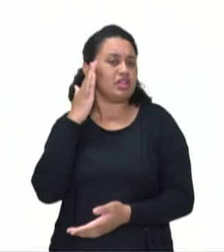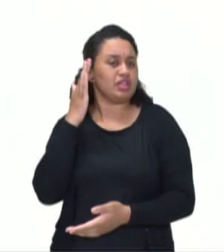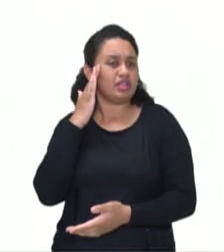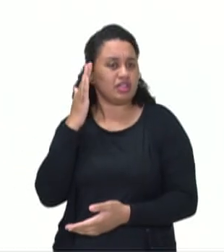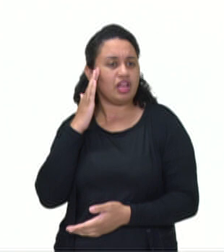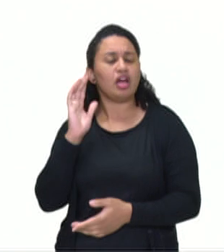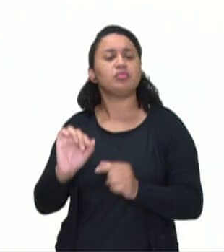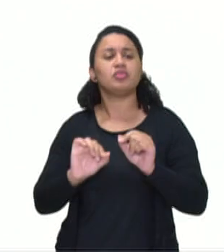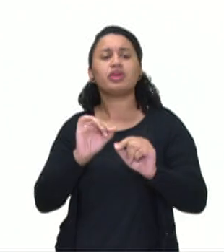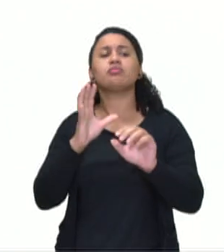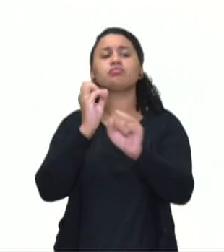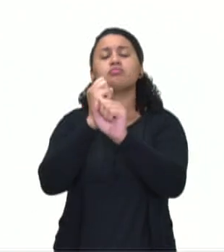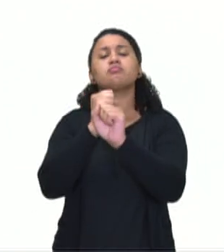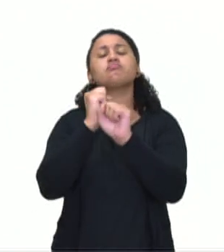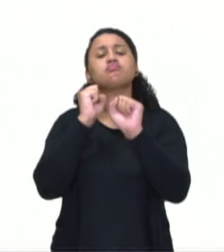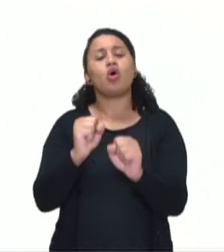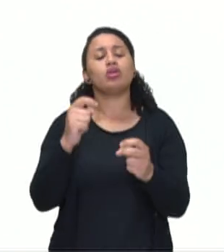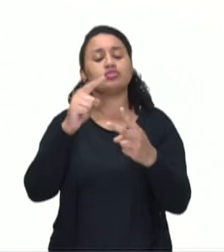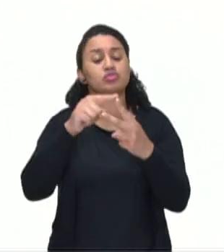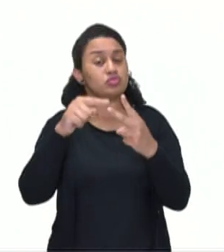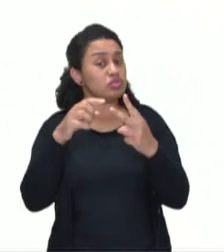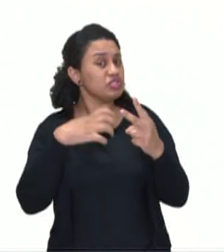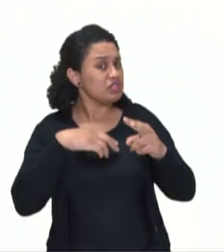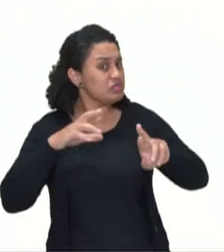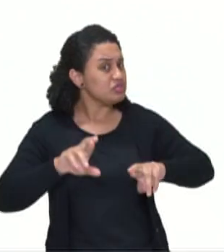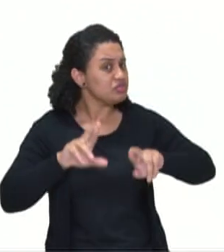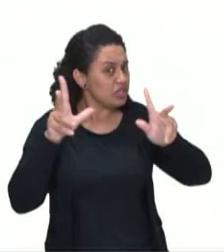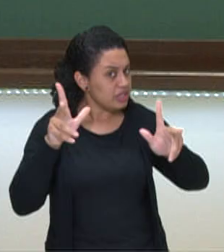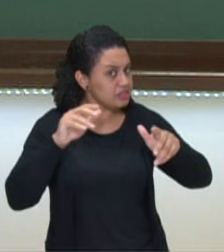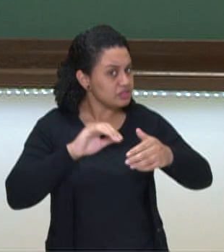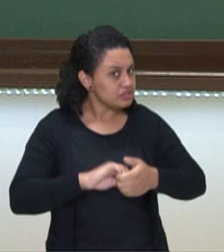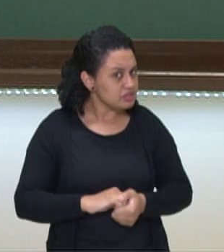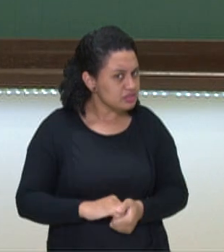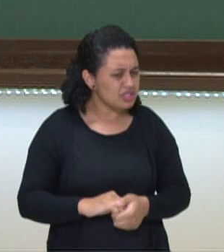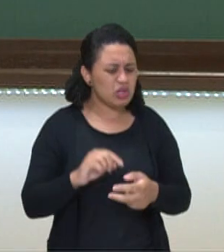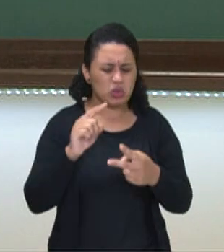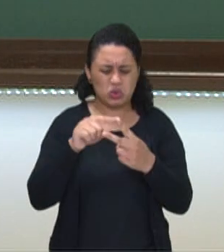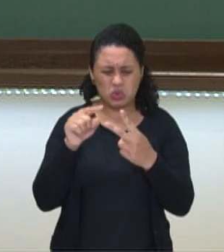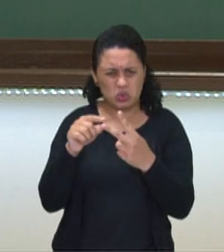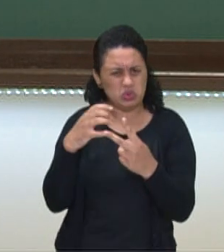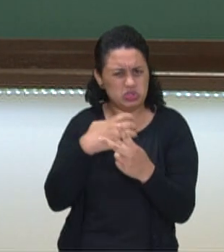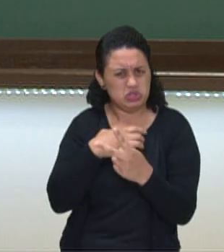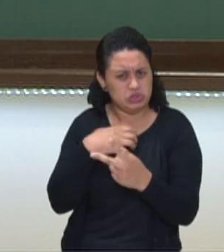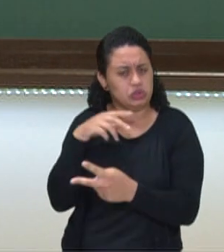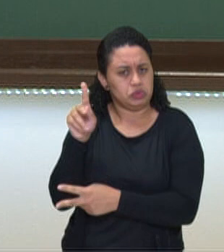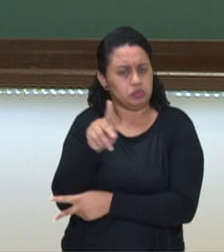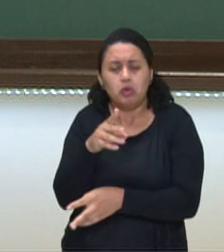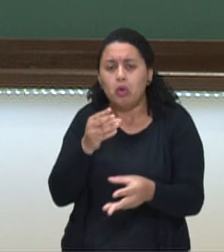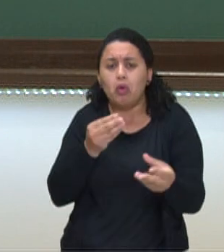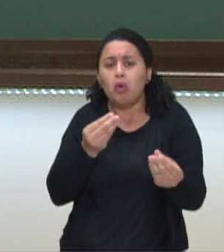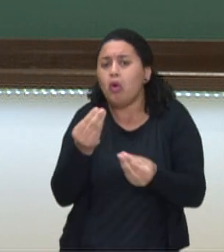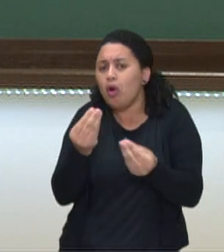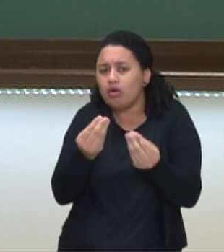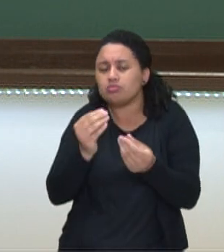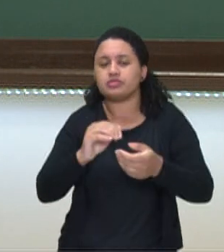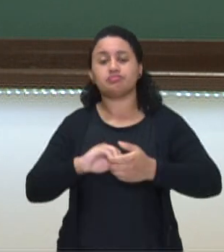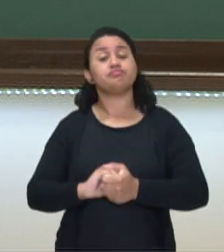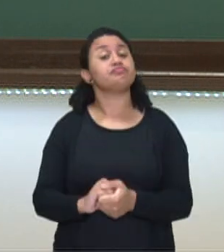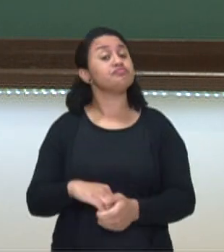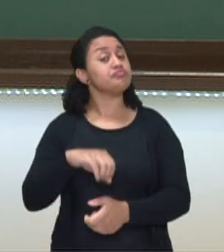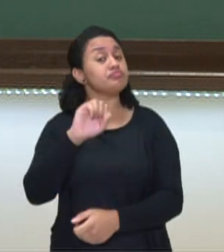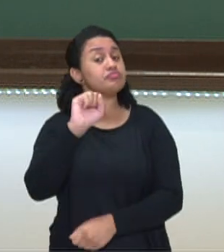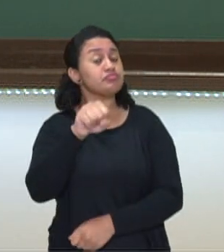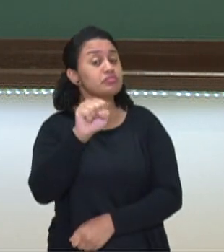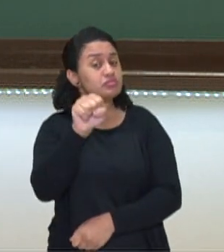que a adição pode ser resolvida de duas formas diferentes? Duas formas diferentes, professora, como assim? Isso mesmo,